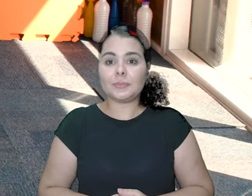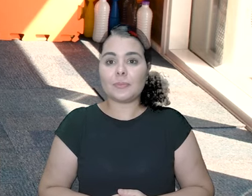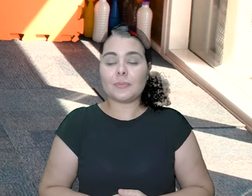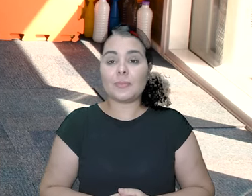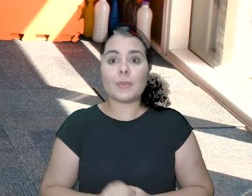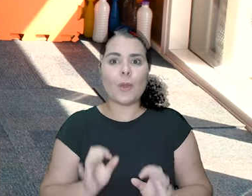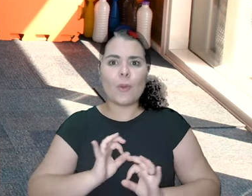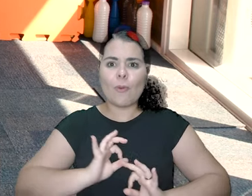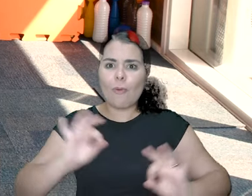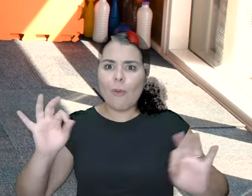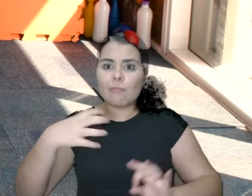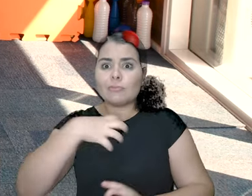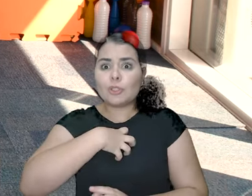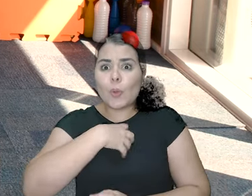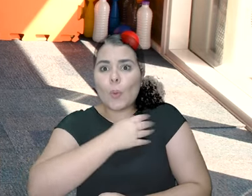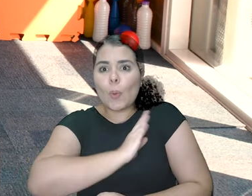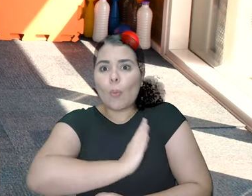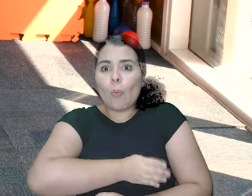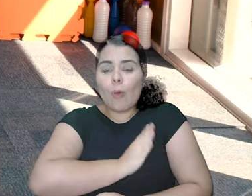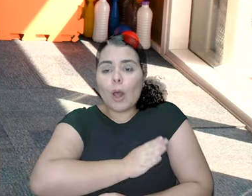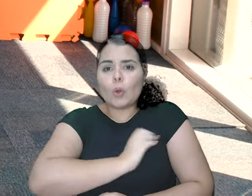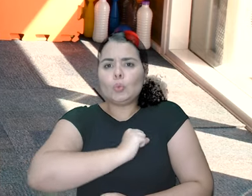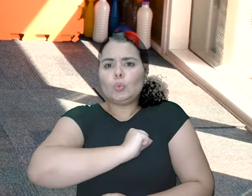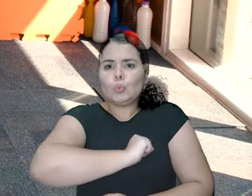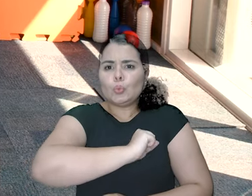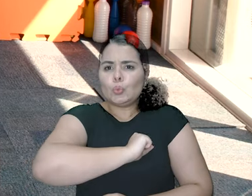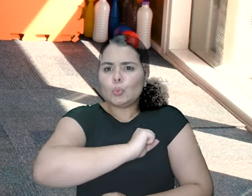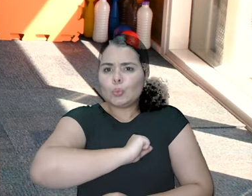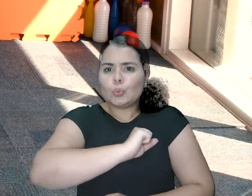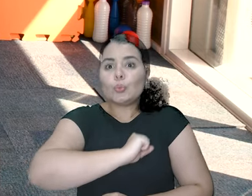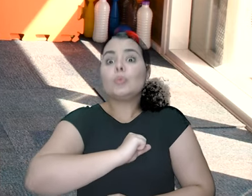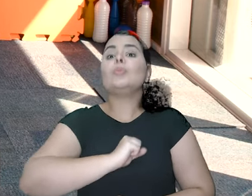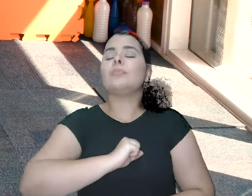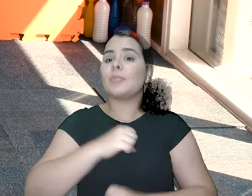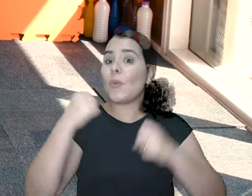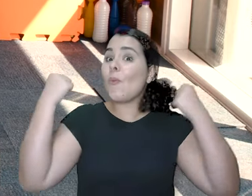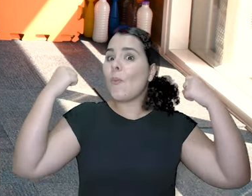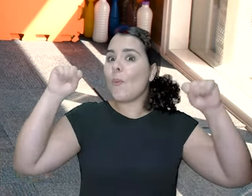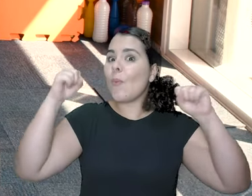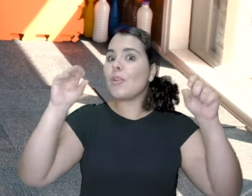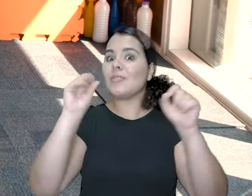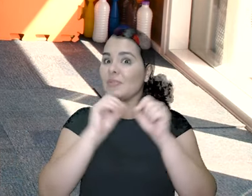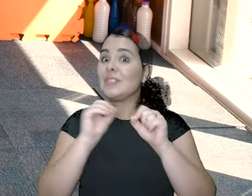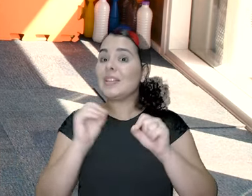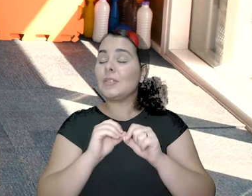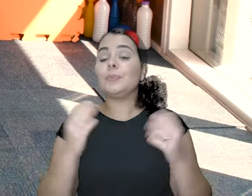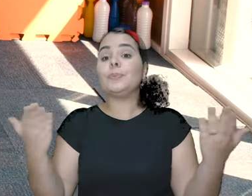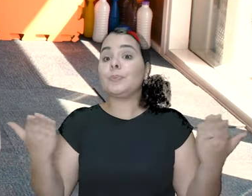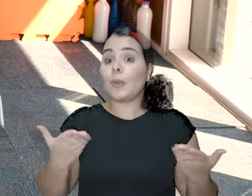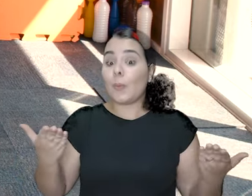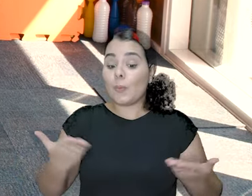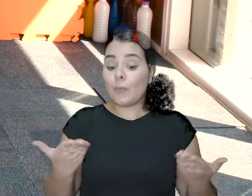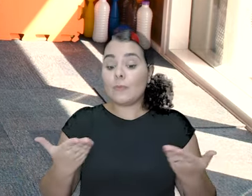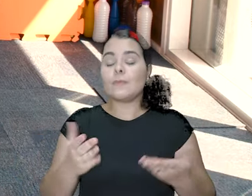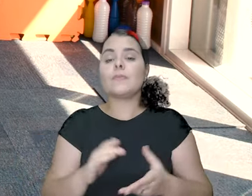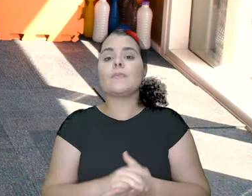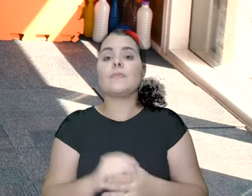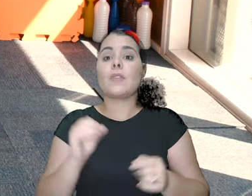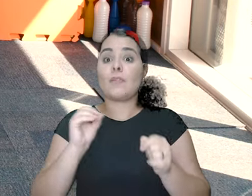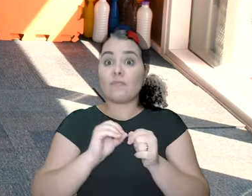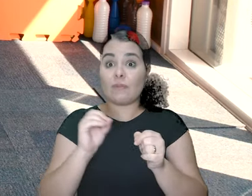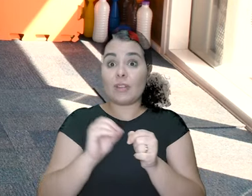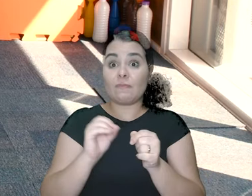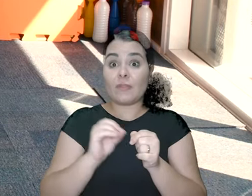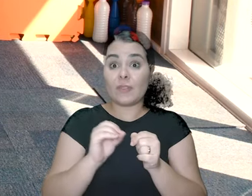Isso aí, gente. Delícia ver o coração acelerar. O exercício sendo feito. Eu vou virar agora aqui